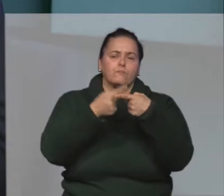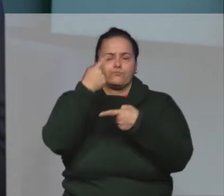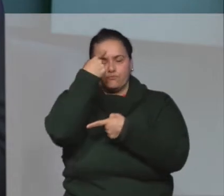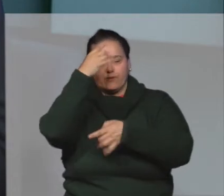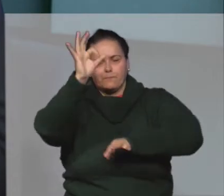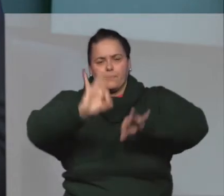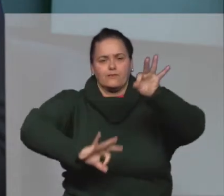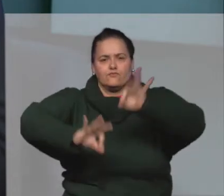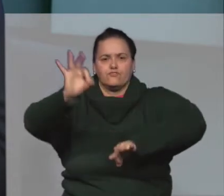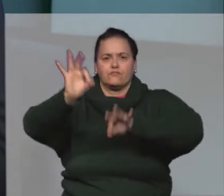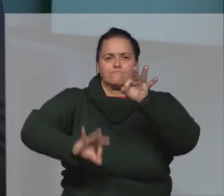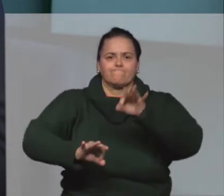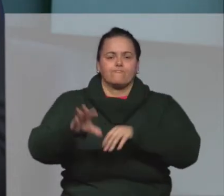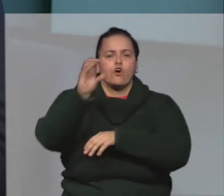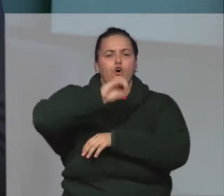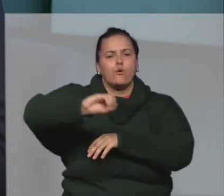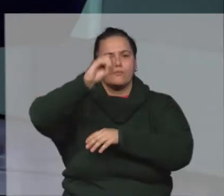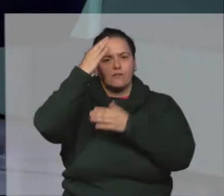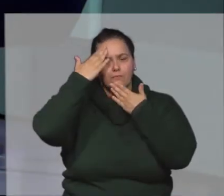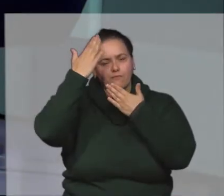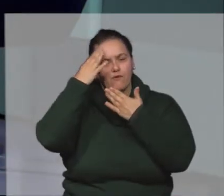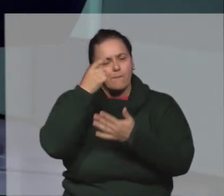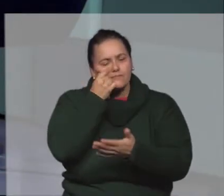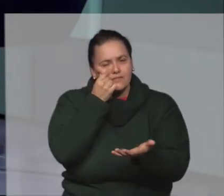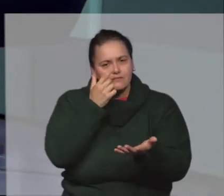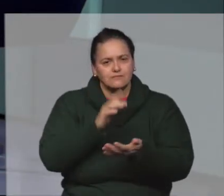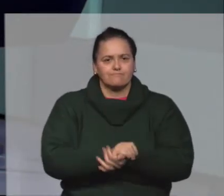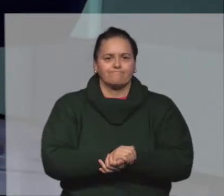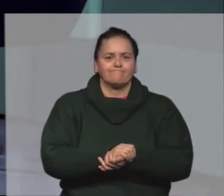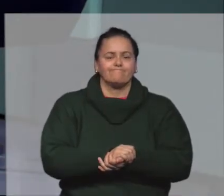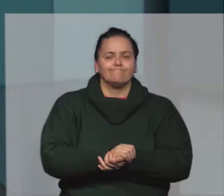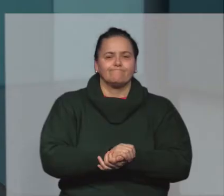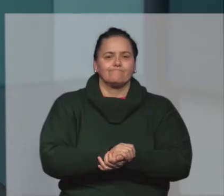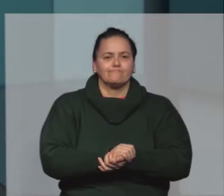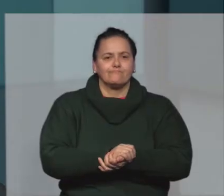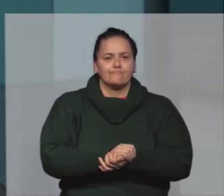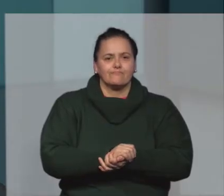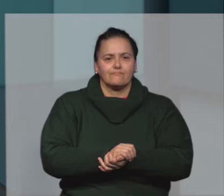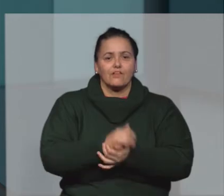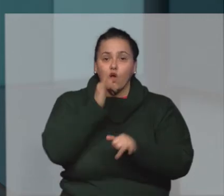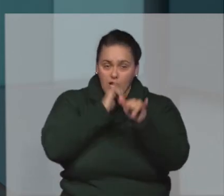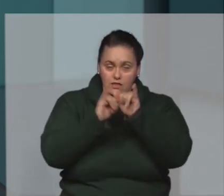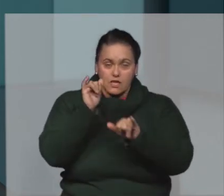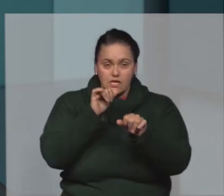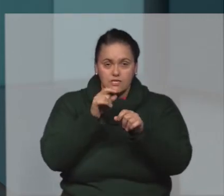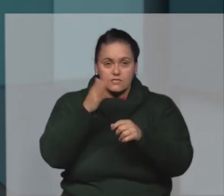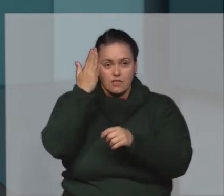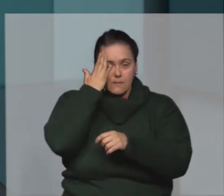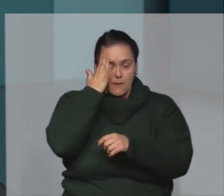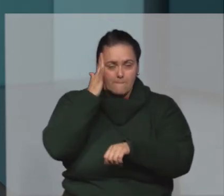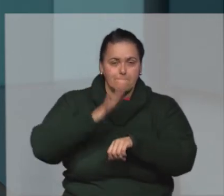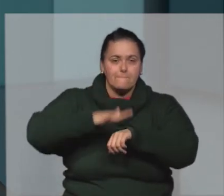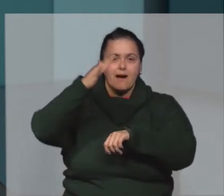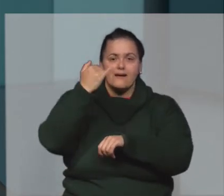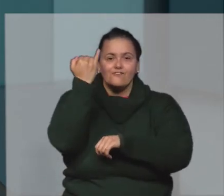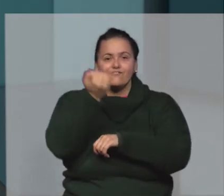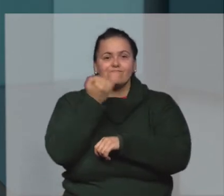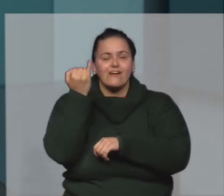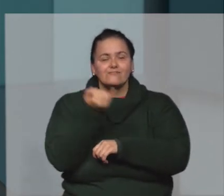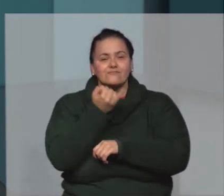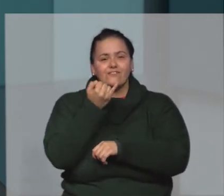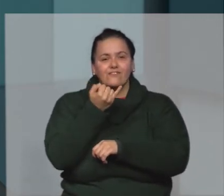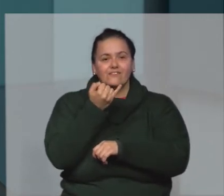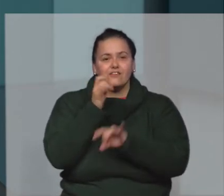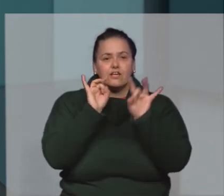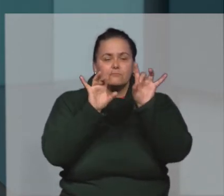porque ele foi muito bem planejado. Ótimo, professor. Obrigado pela presença. Ok, obrigado. Bom, recado está dado e quem quiser saber mais informações